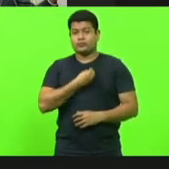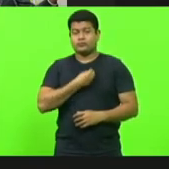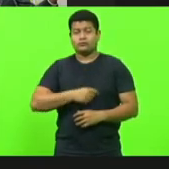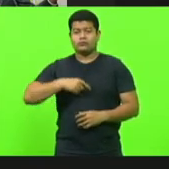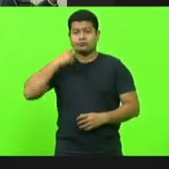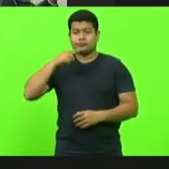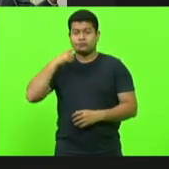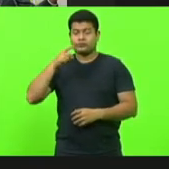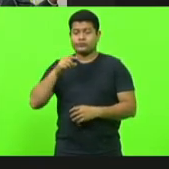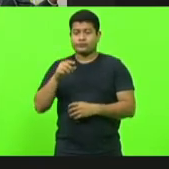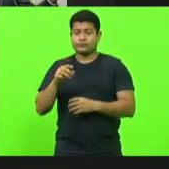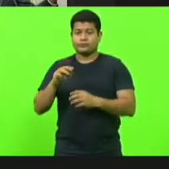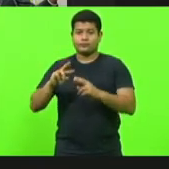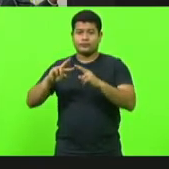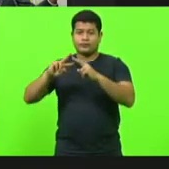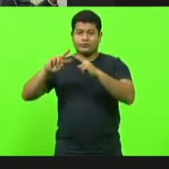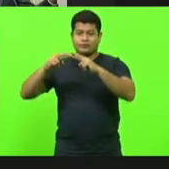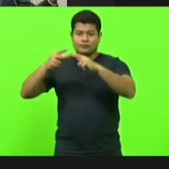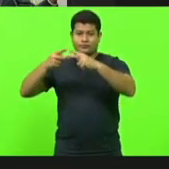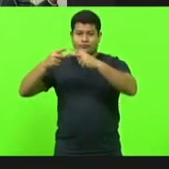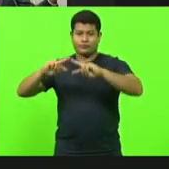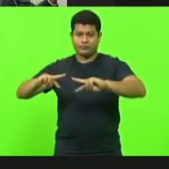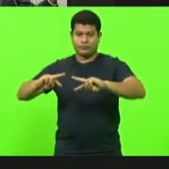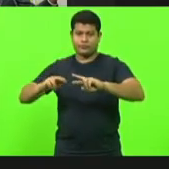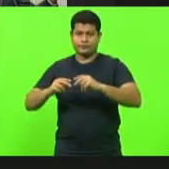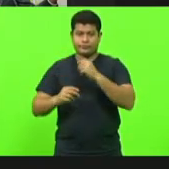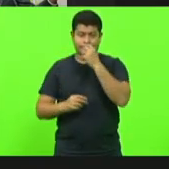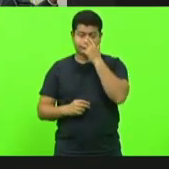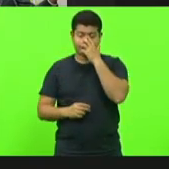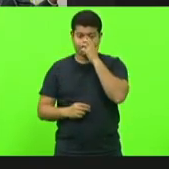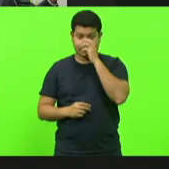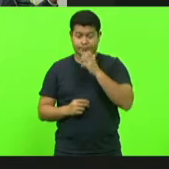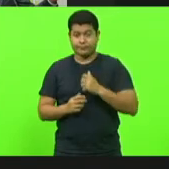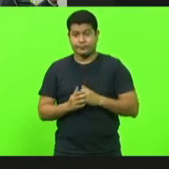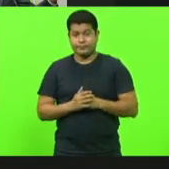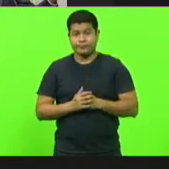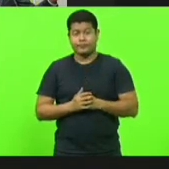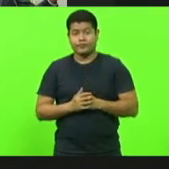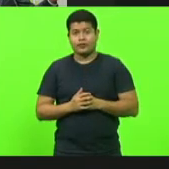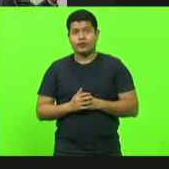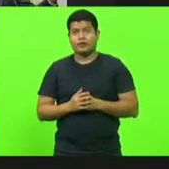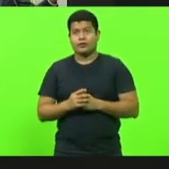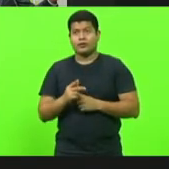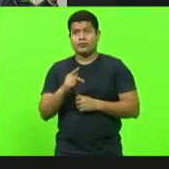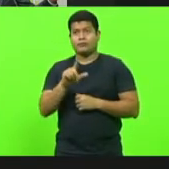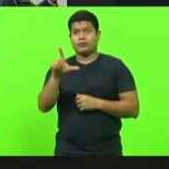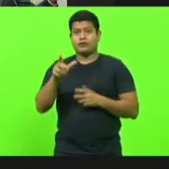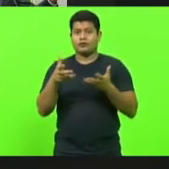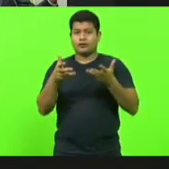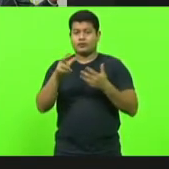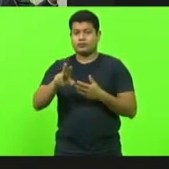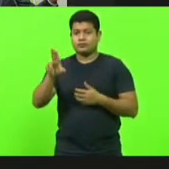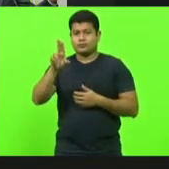para através do link. Pedir para assessoria, deputado. Algum deputado do PL uso da palavra?